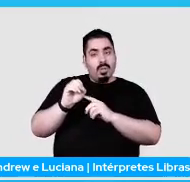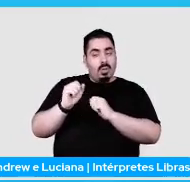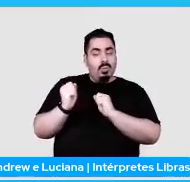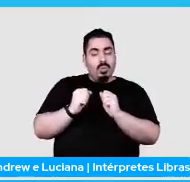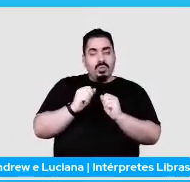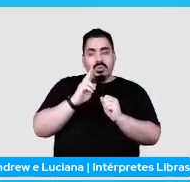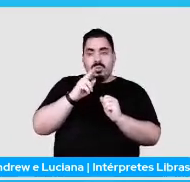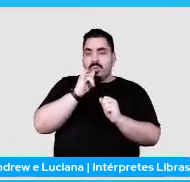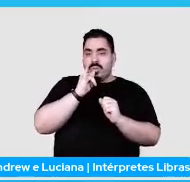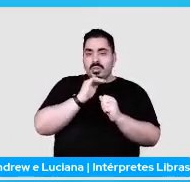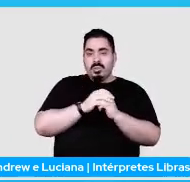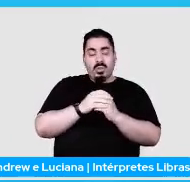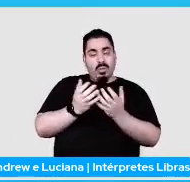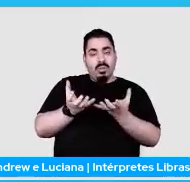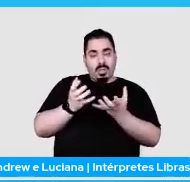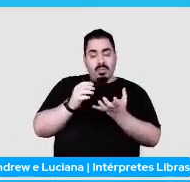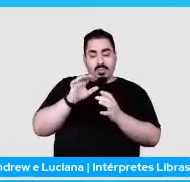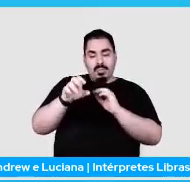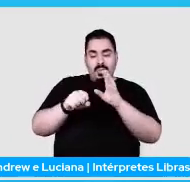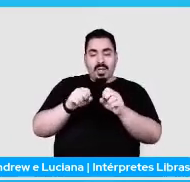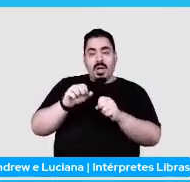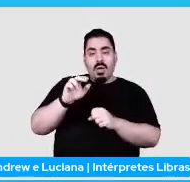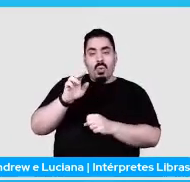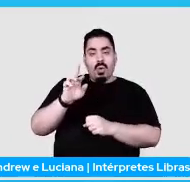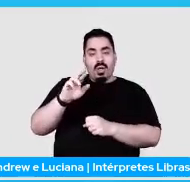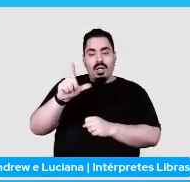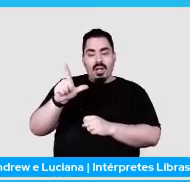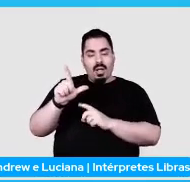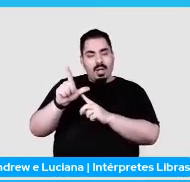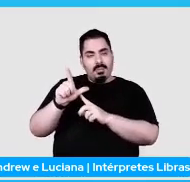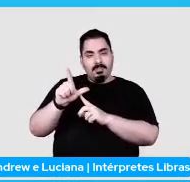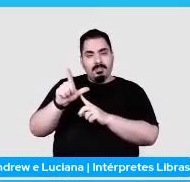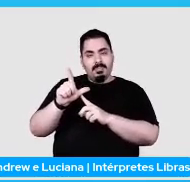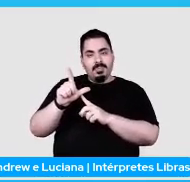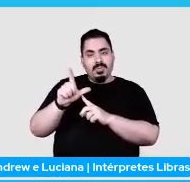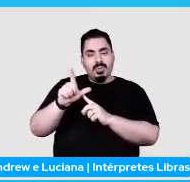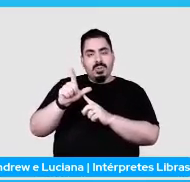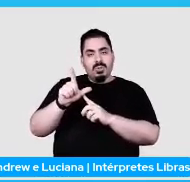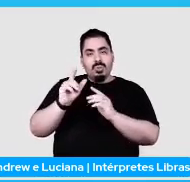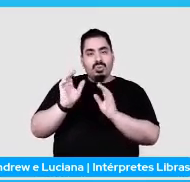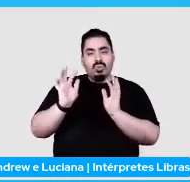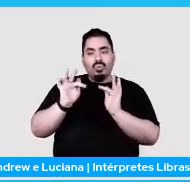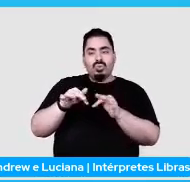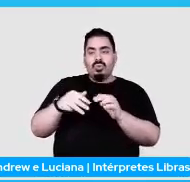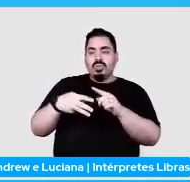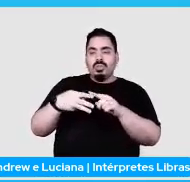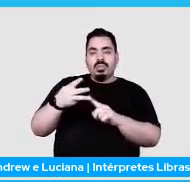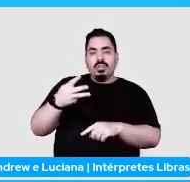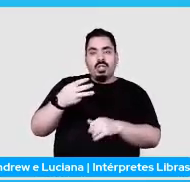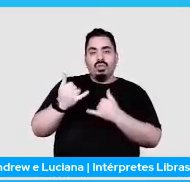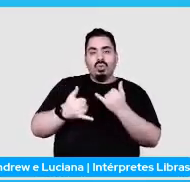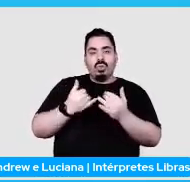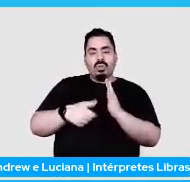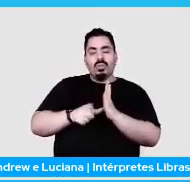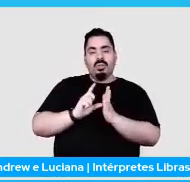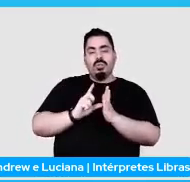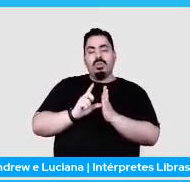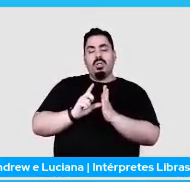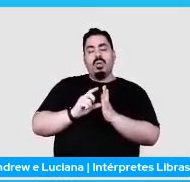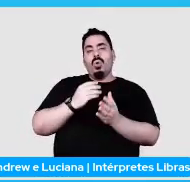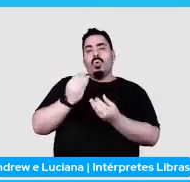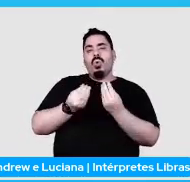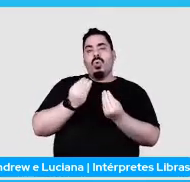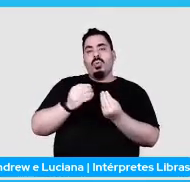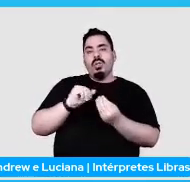pegar as URLs dos meus três últimos jobs. Como a API do Scrapy Cloud